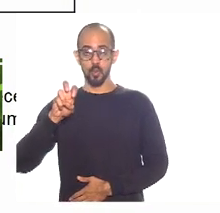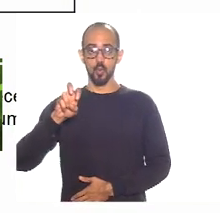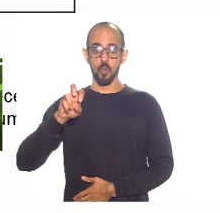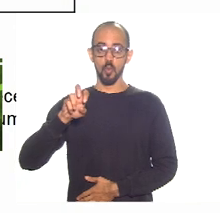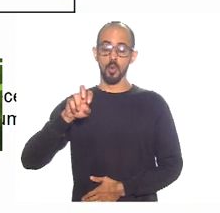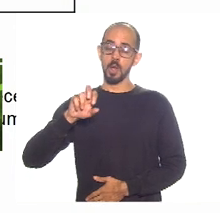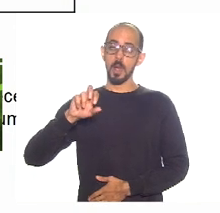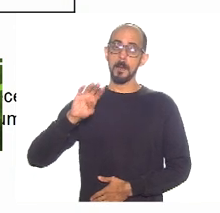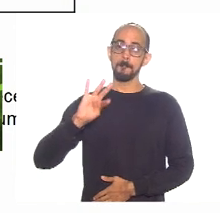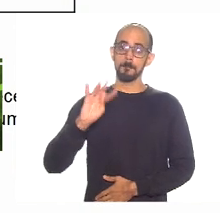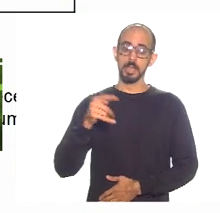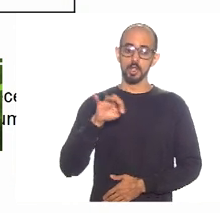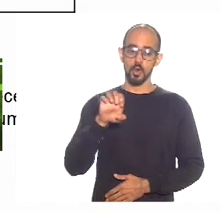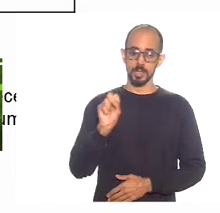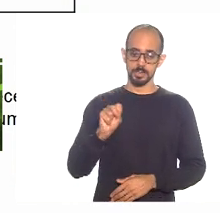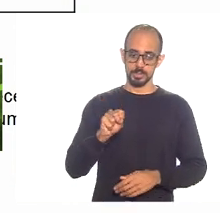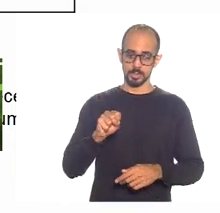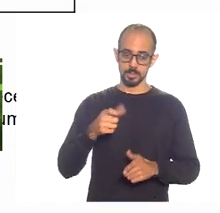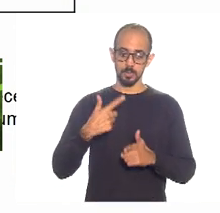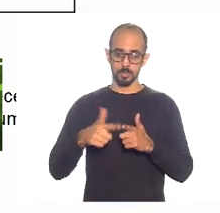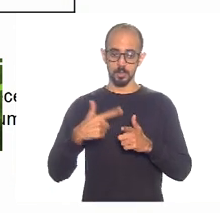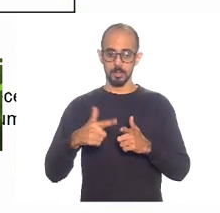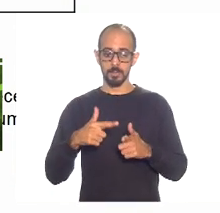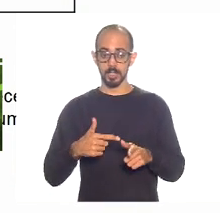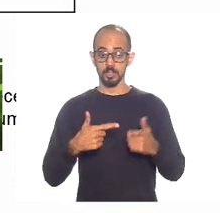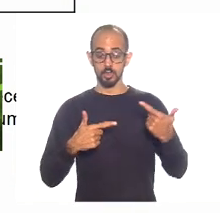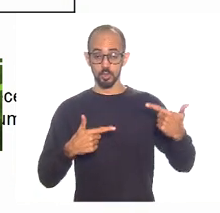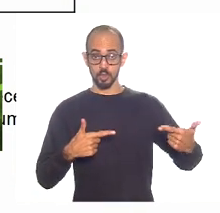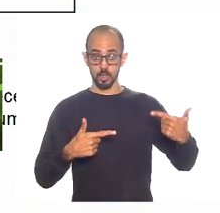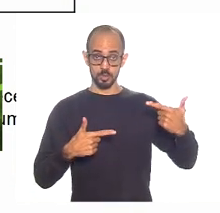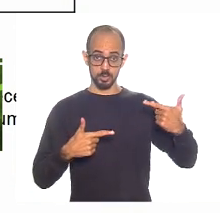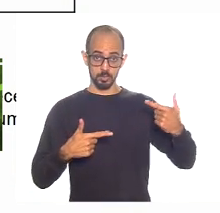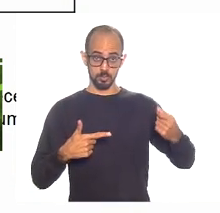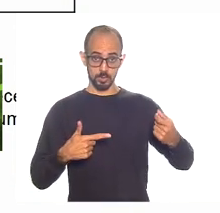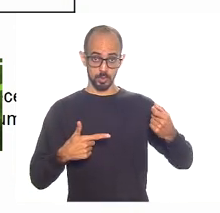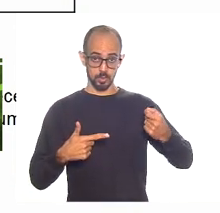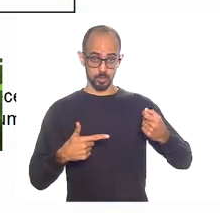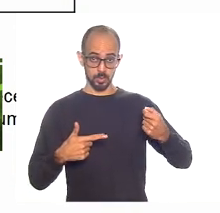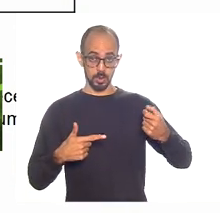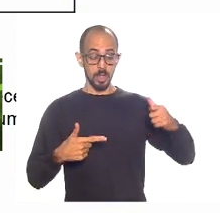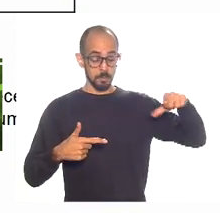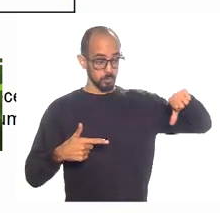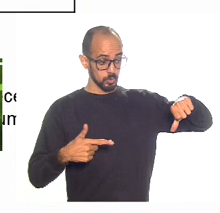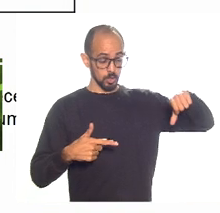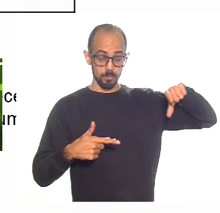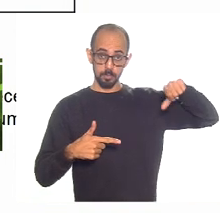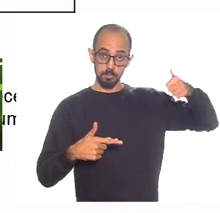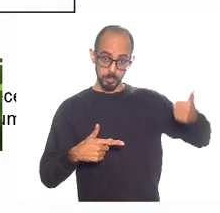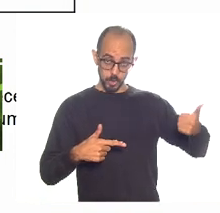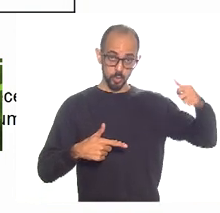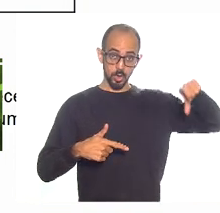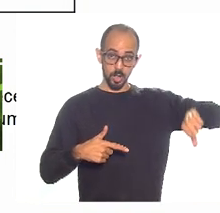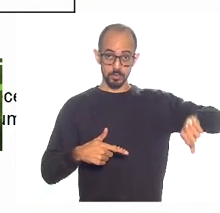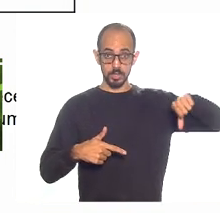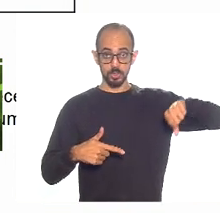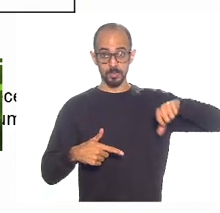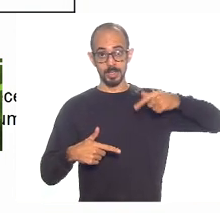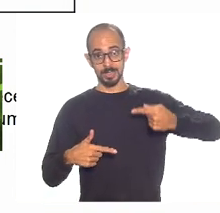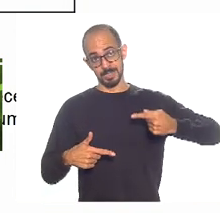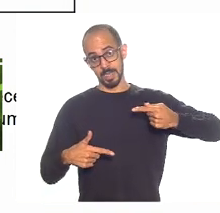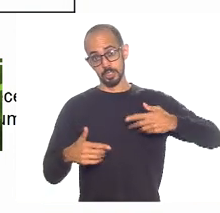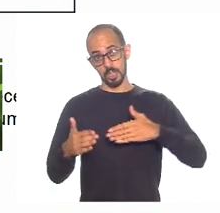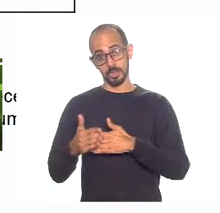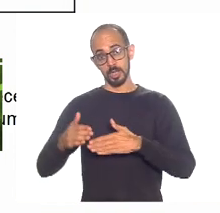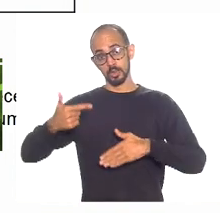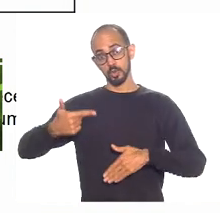um passivo aí de 1997 até 2016, que a dívida tinha uma correção muito alta pelo IGP. O IGP é um índice